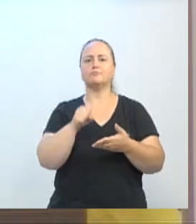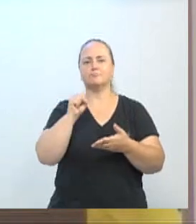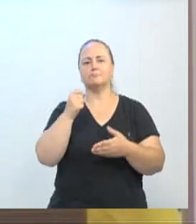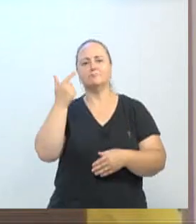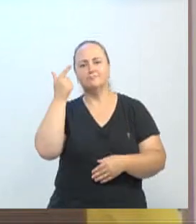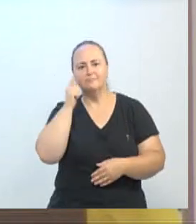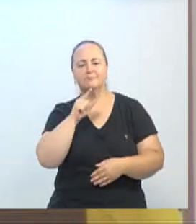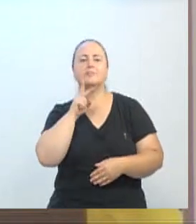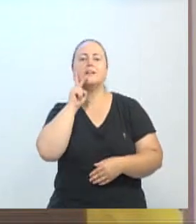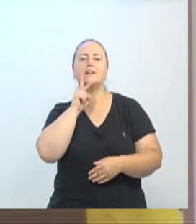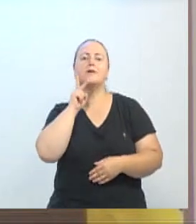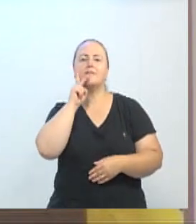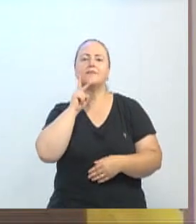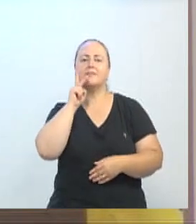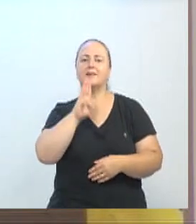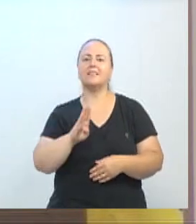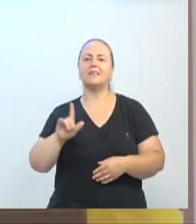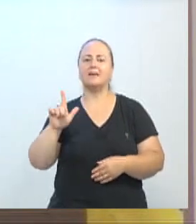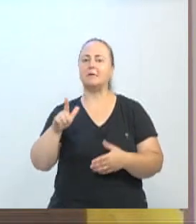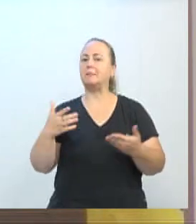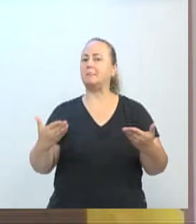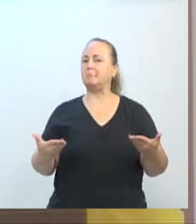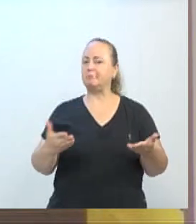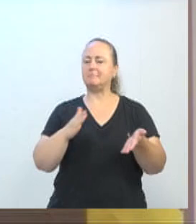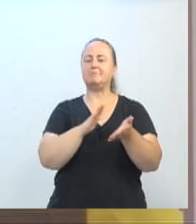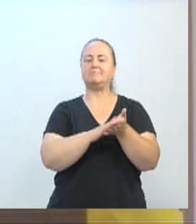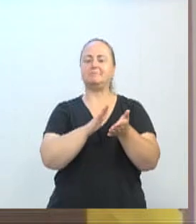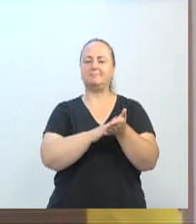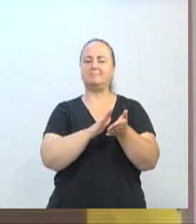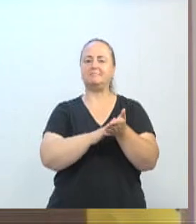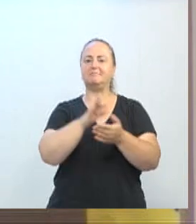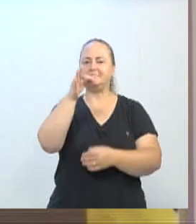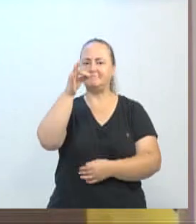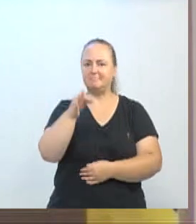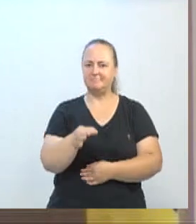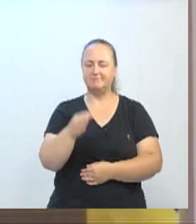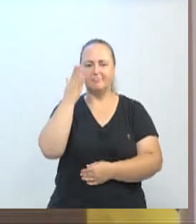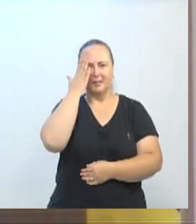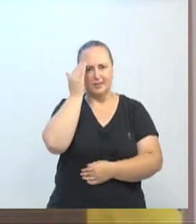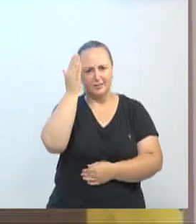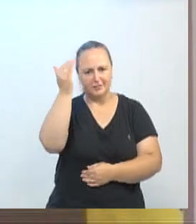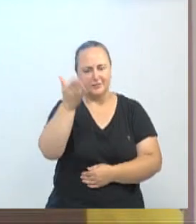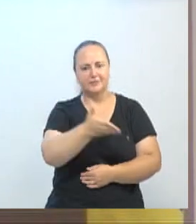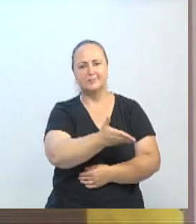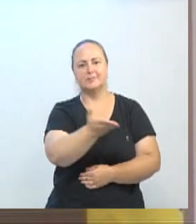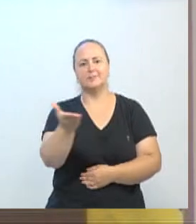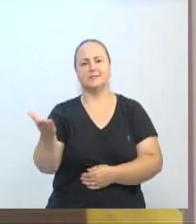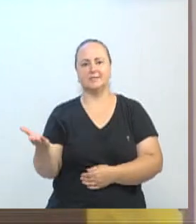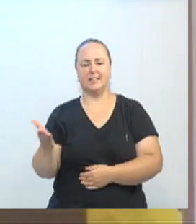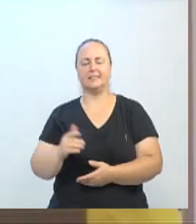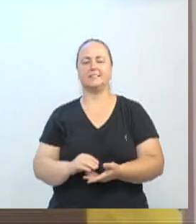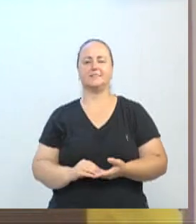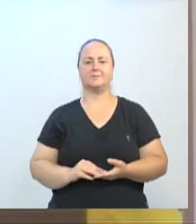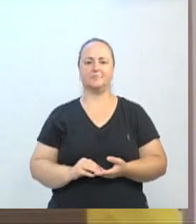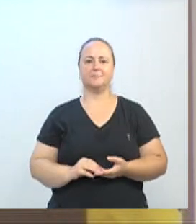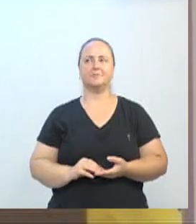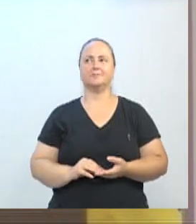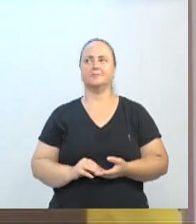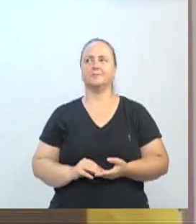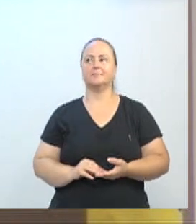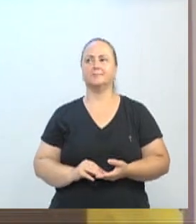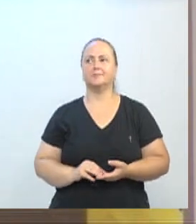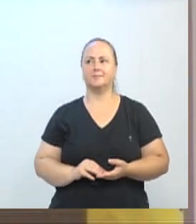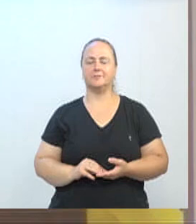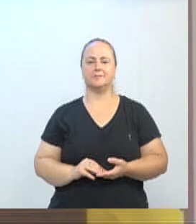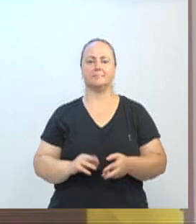fazer vinho em Blumenau. Poxa, parabéns, eu desejo muito sucesso à família Pavese. Espero que